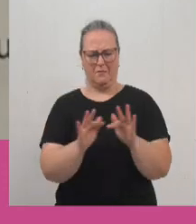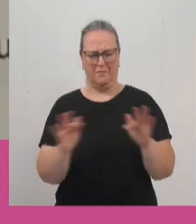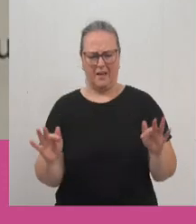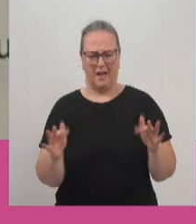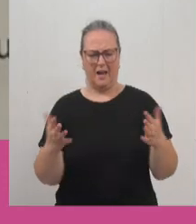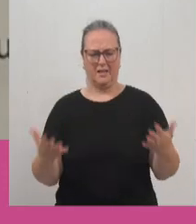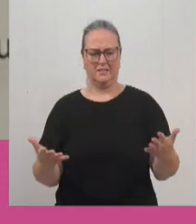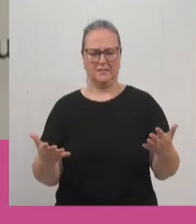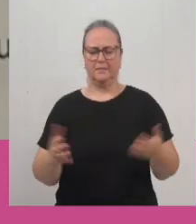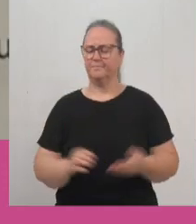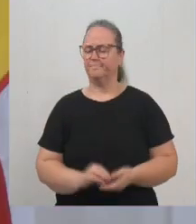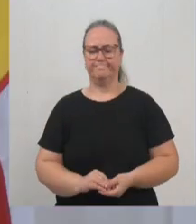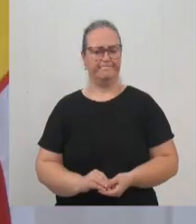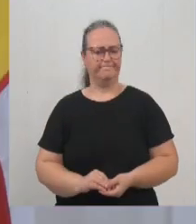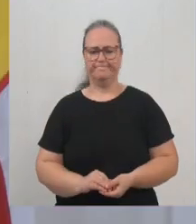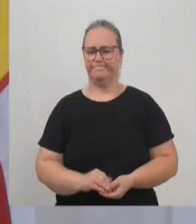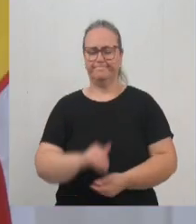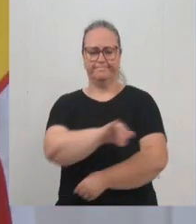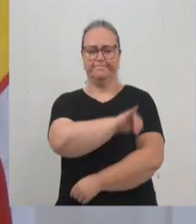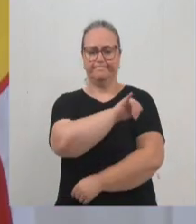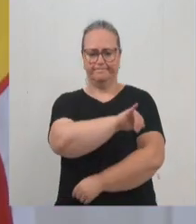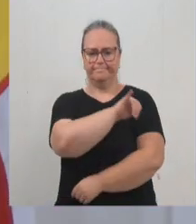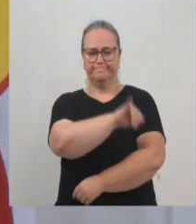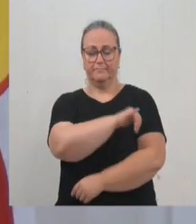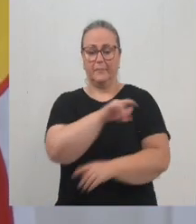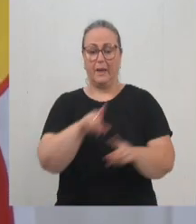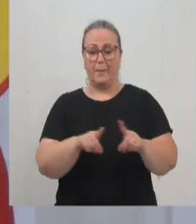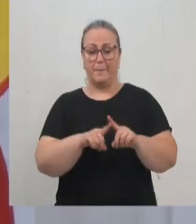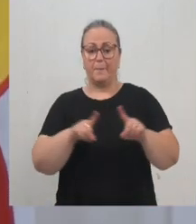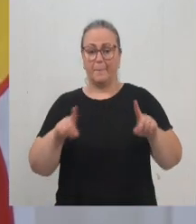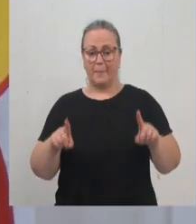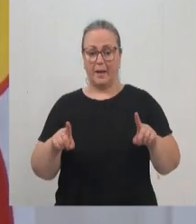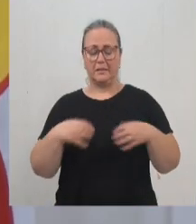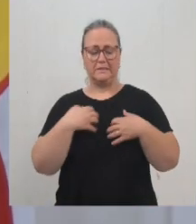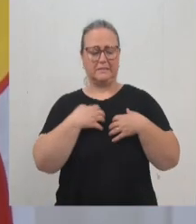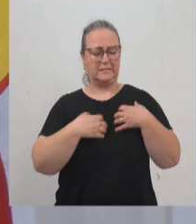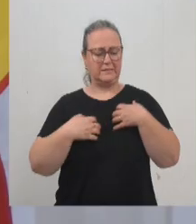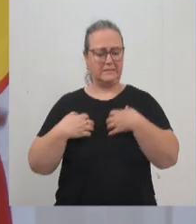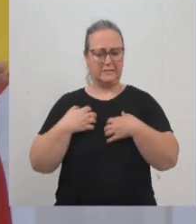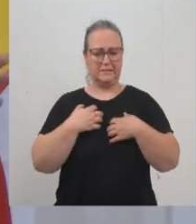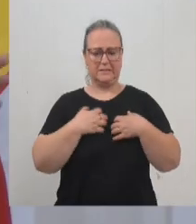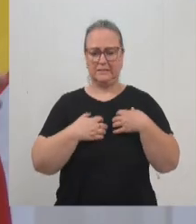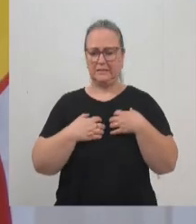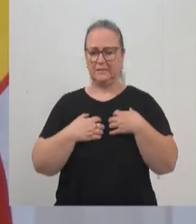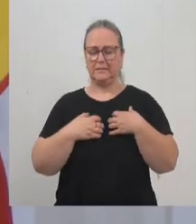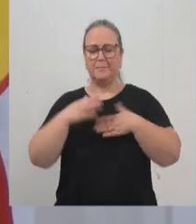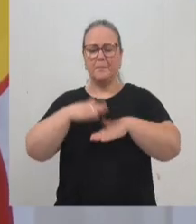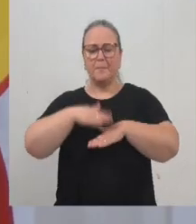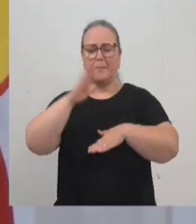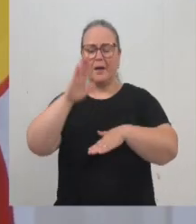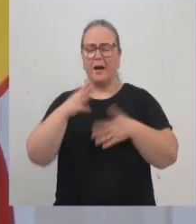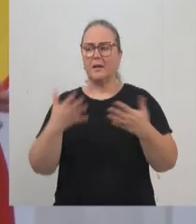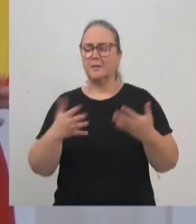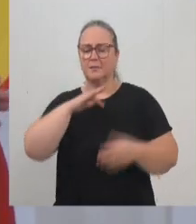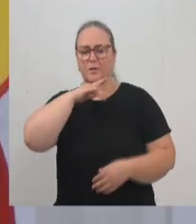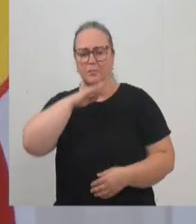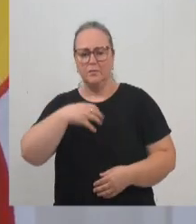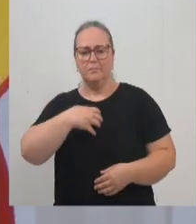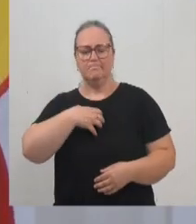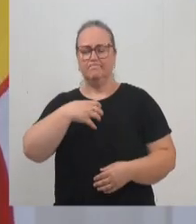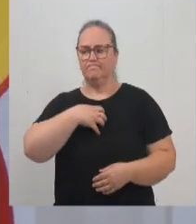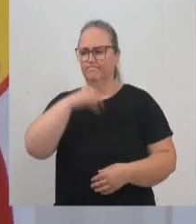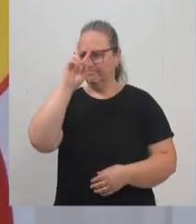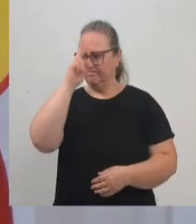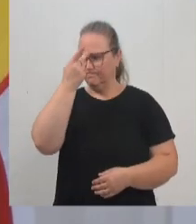isso foi em Macaé, no Rio de Janeiro. Mas o que mais nos acabou causando revolta